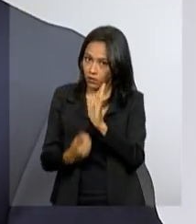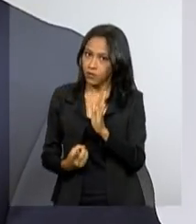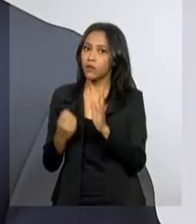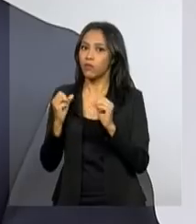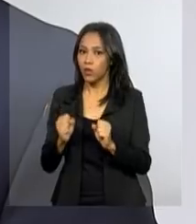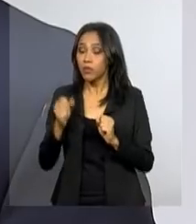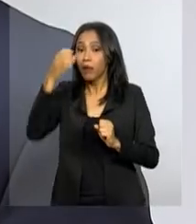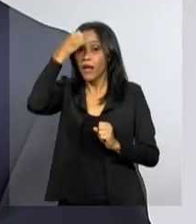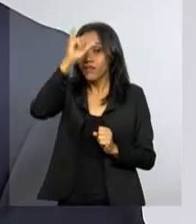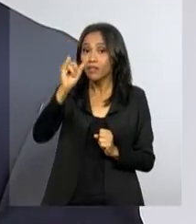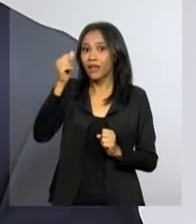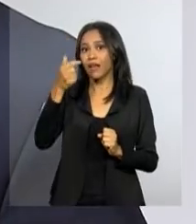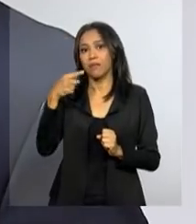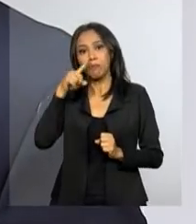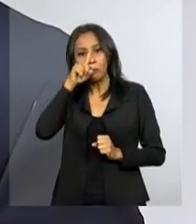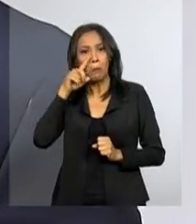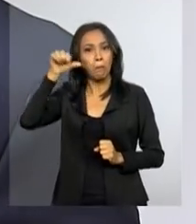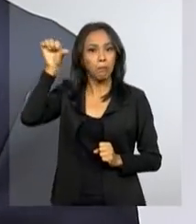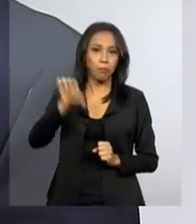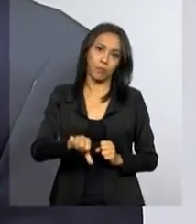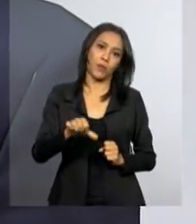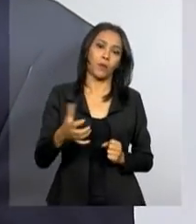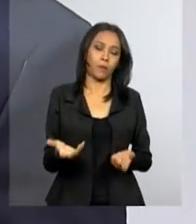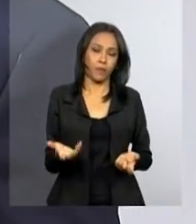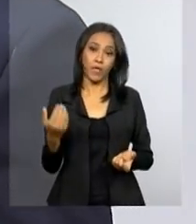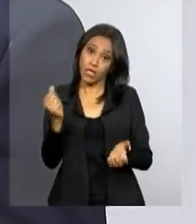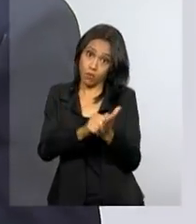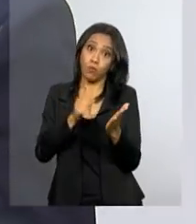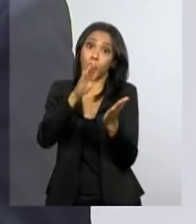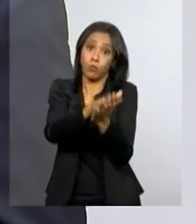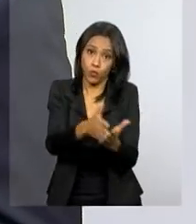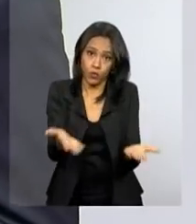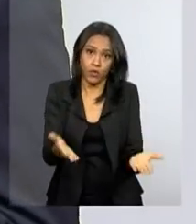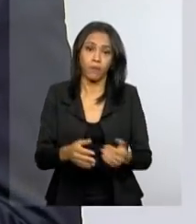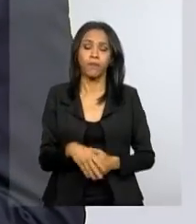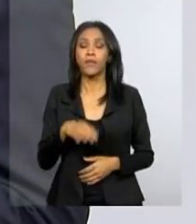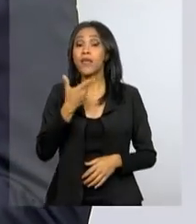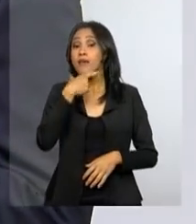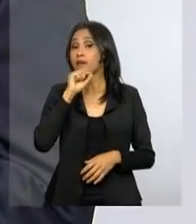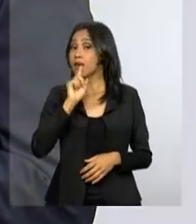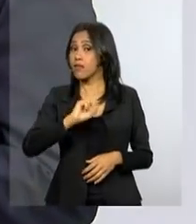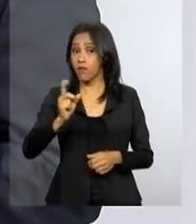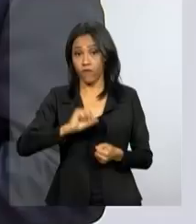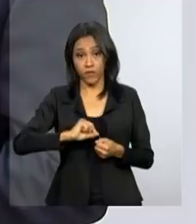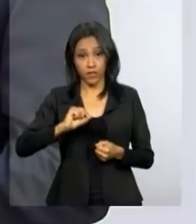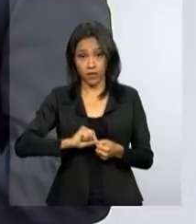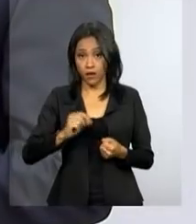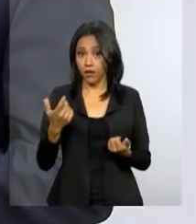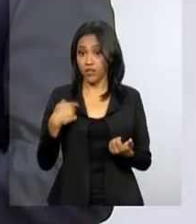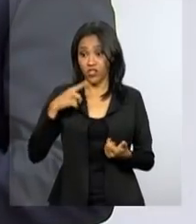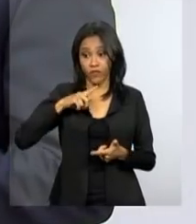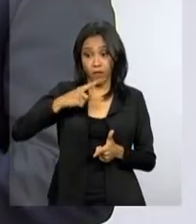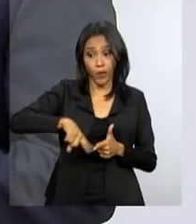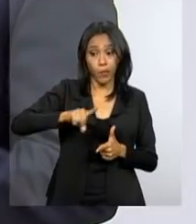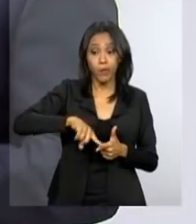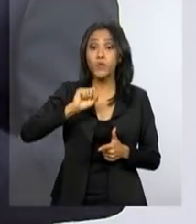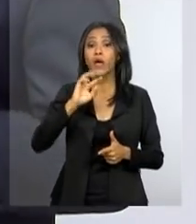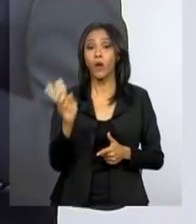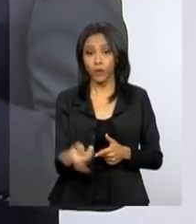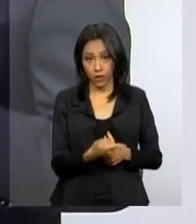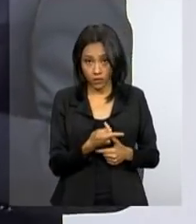qualquer autuação e aplicação de multa. Pois é, quem não fizer essa autorregularização e tiver, de fato, algum problema, o que acontece?